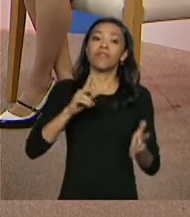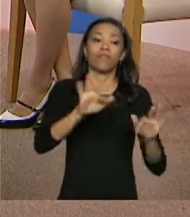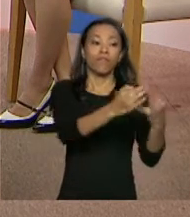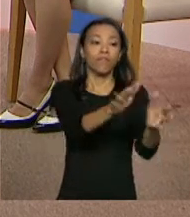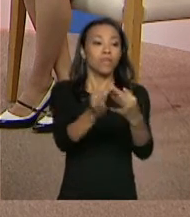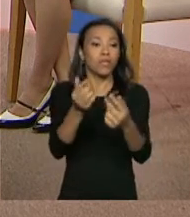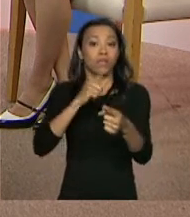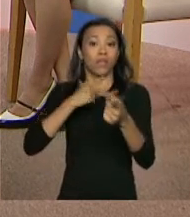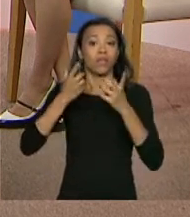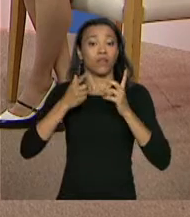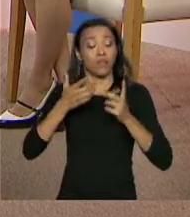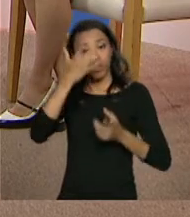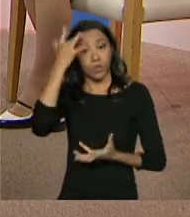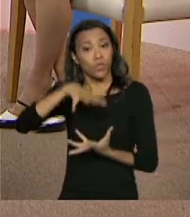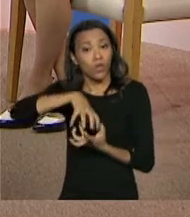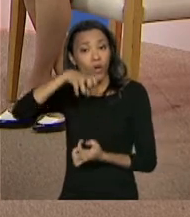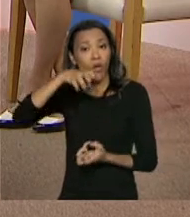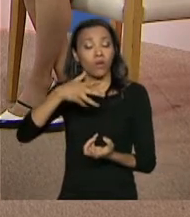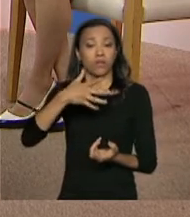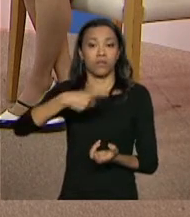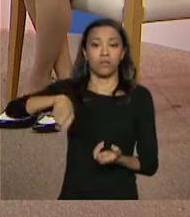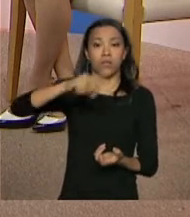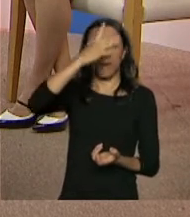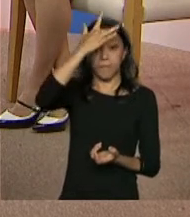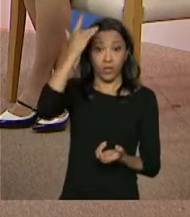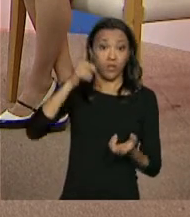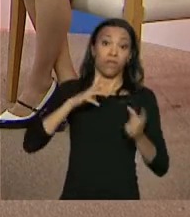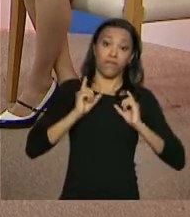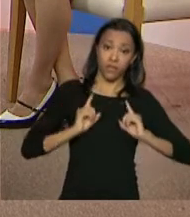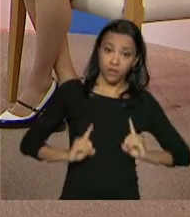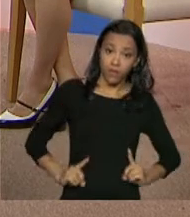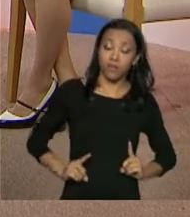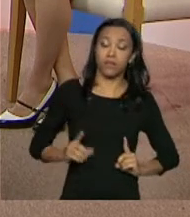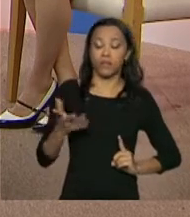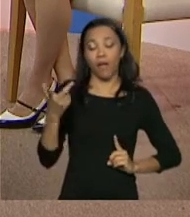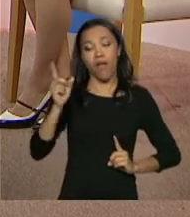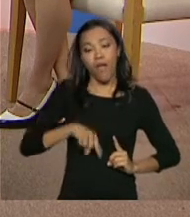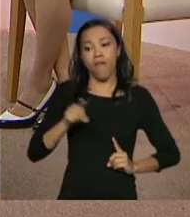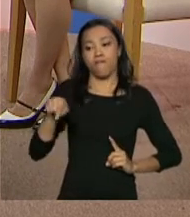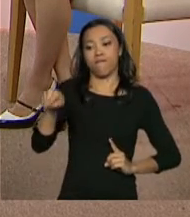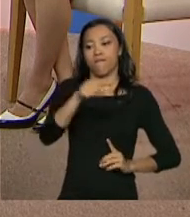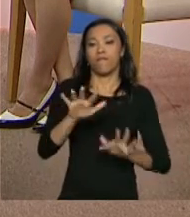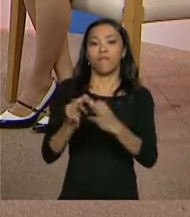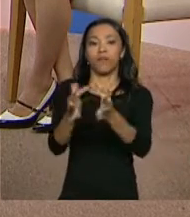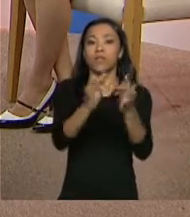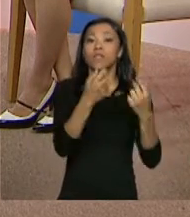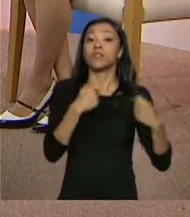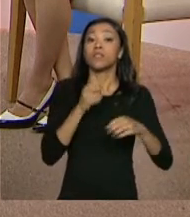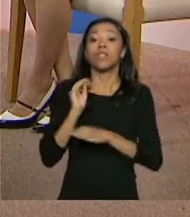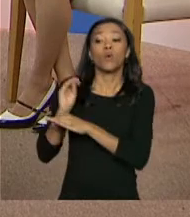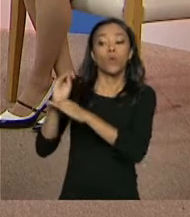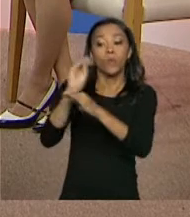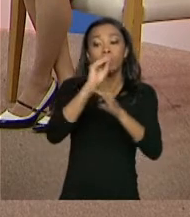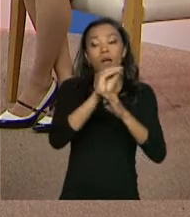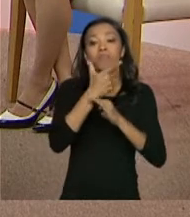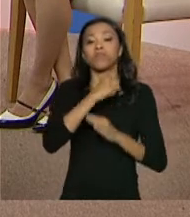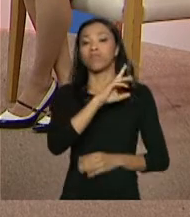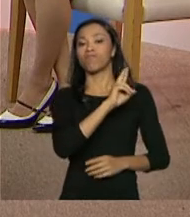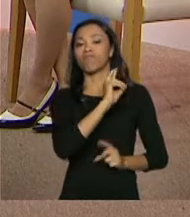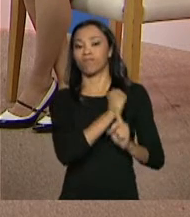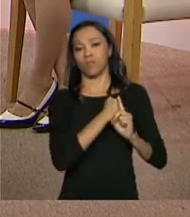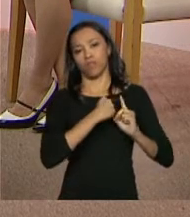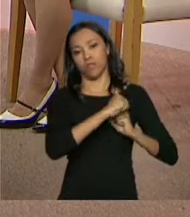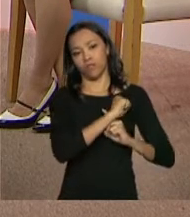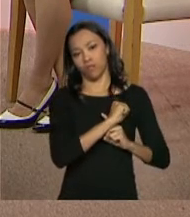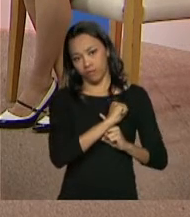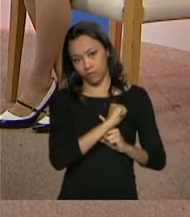deficientes, etc. Então, são famílias que precisam ser acompanhadas pela Assistência e seria uma maravilha que todas elas estivessem